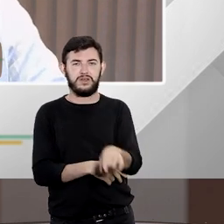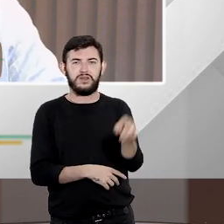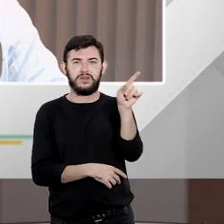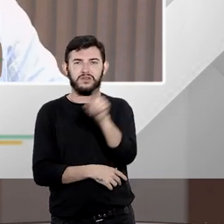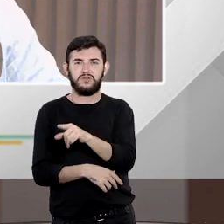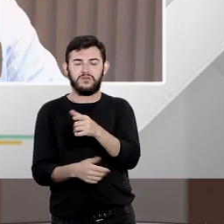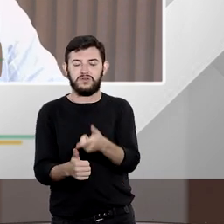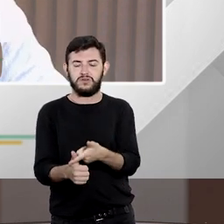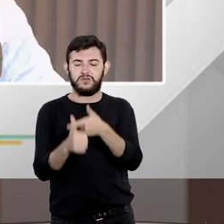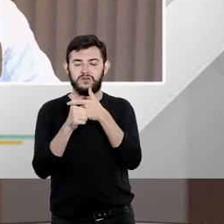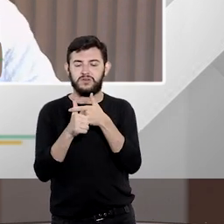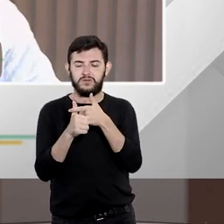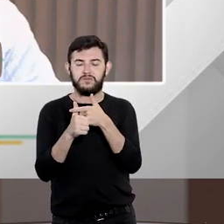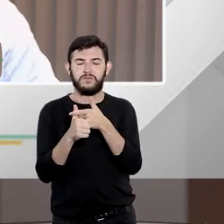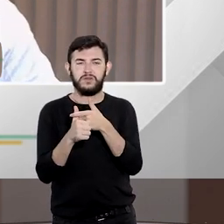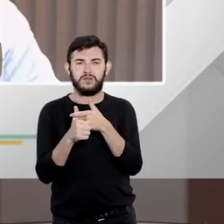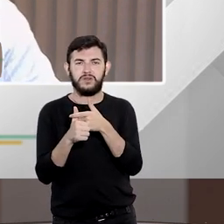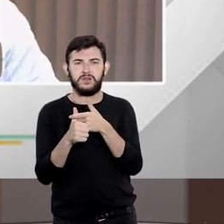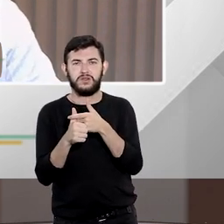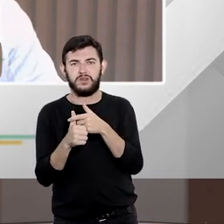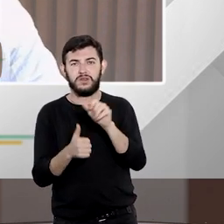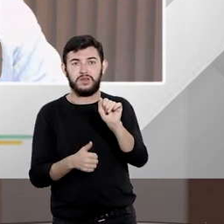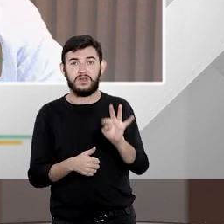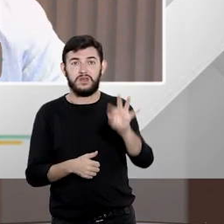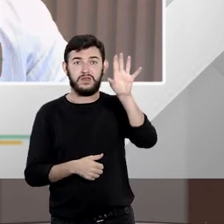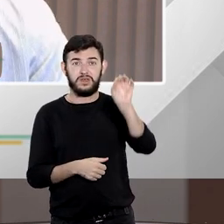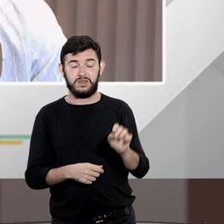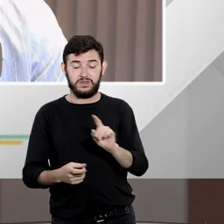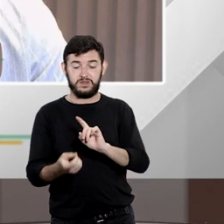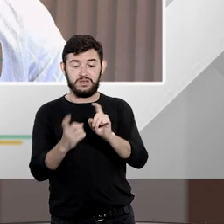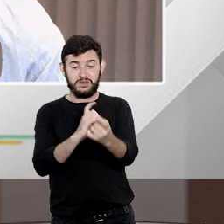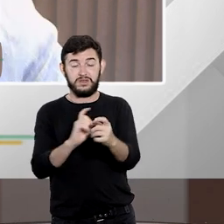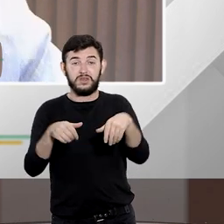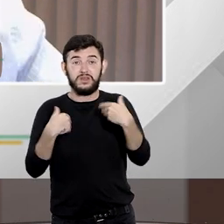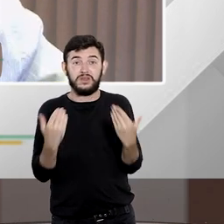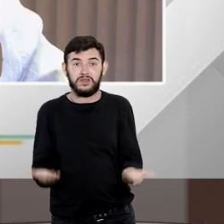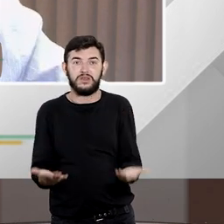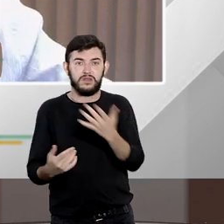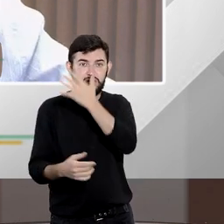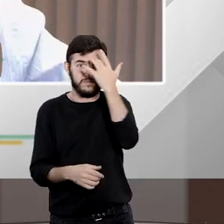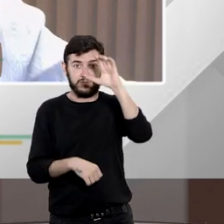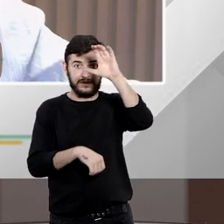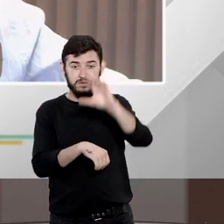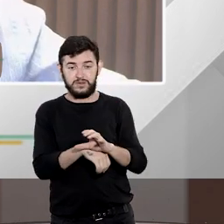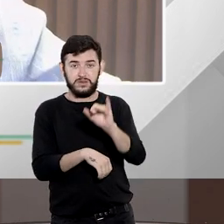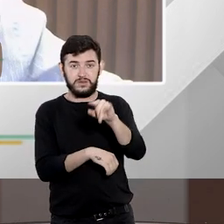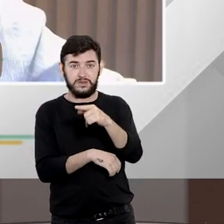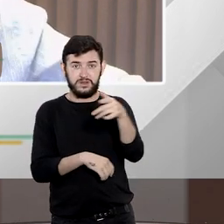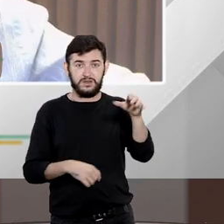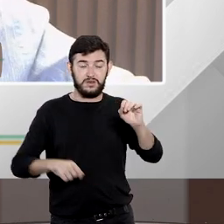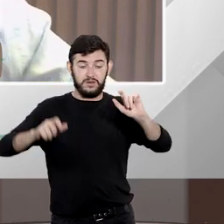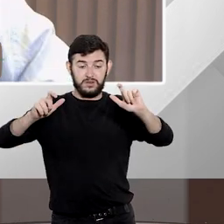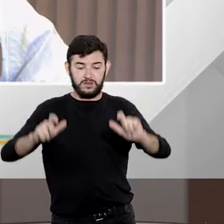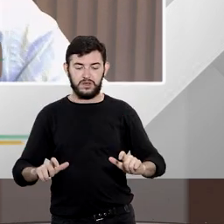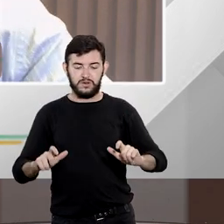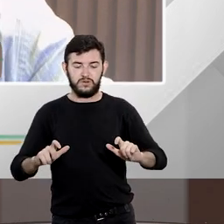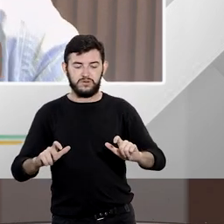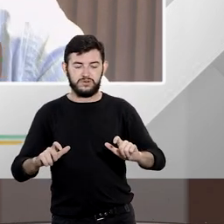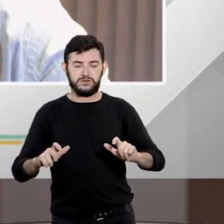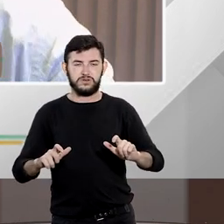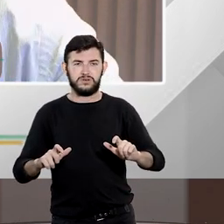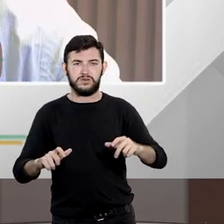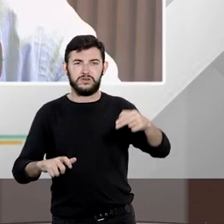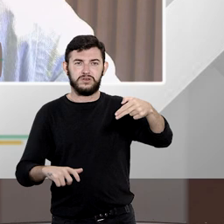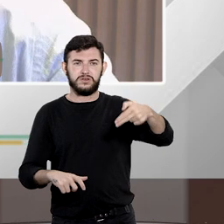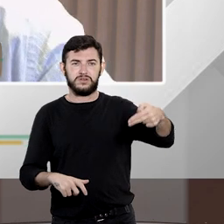ou anular um determinado ato administrativo então um cidadão lá do interior do nordeste lá do interior de Pernambuco